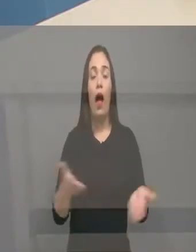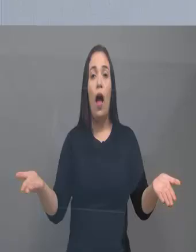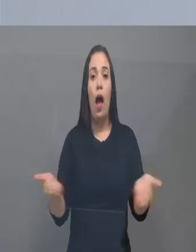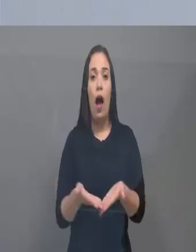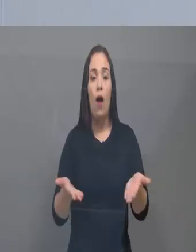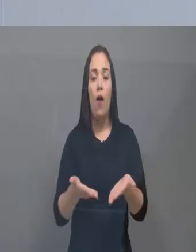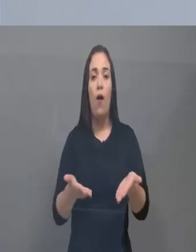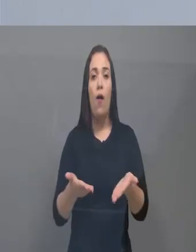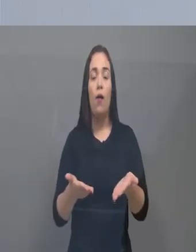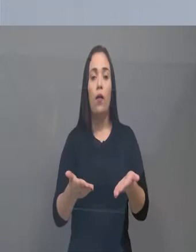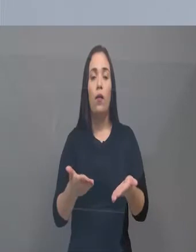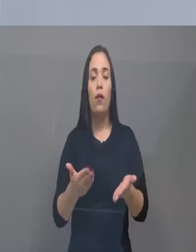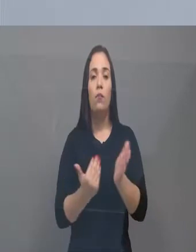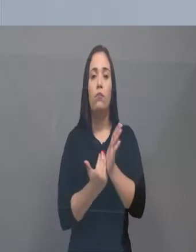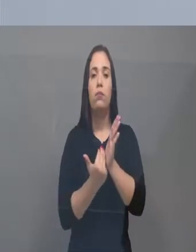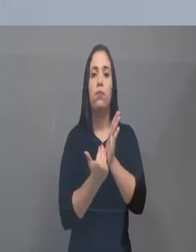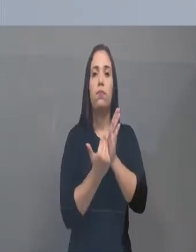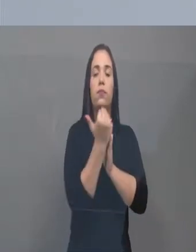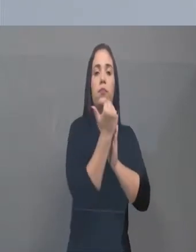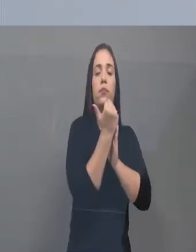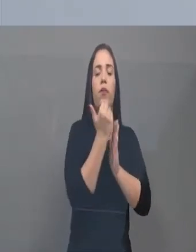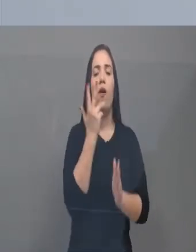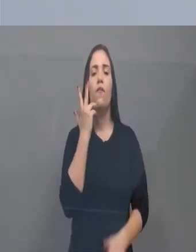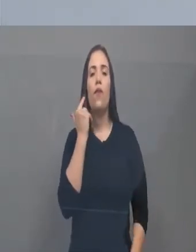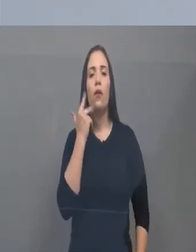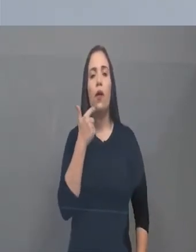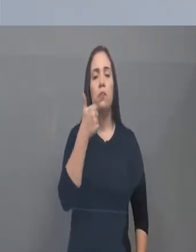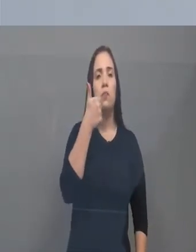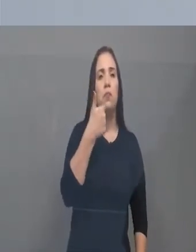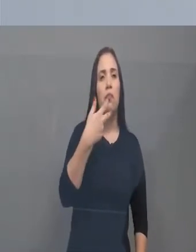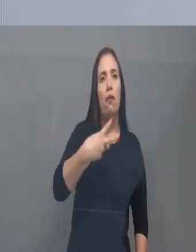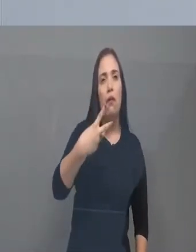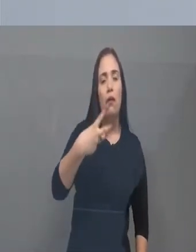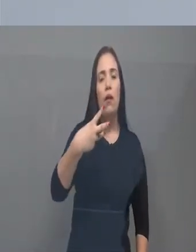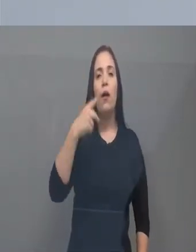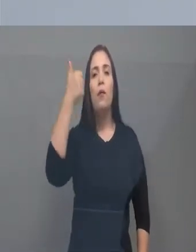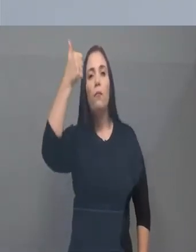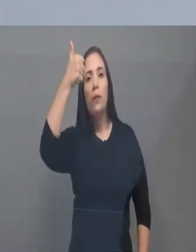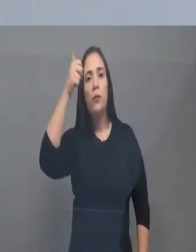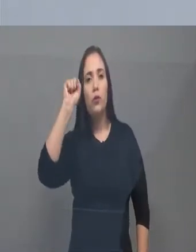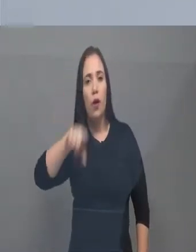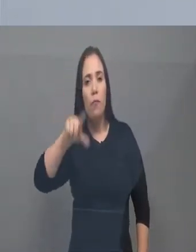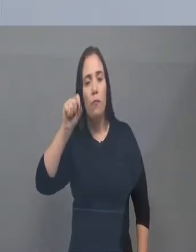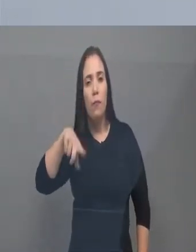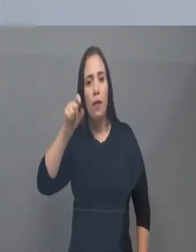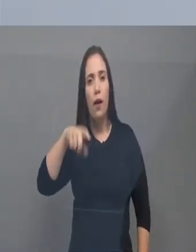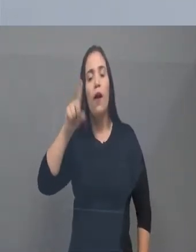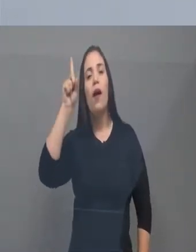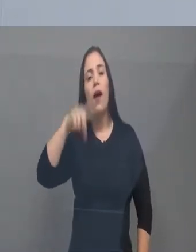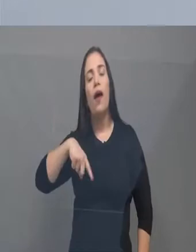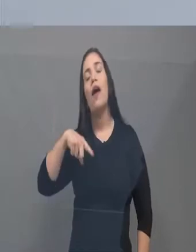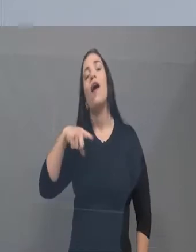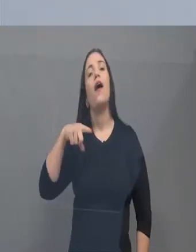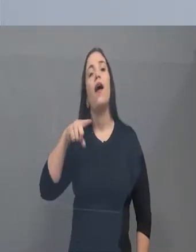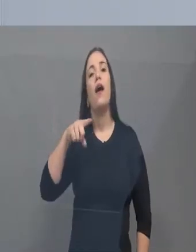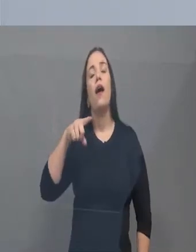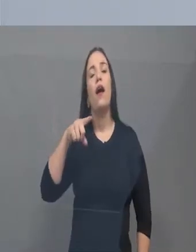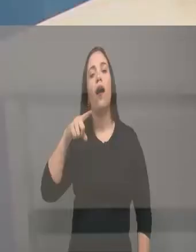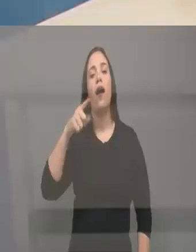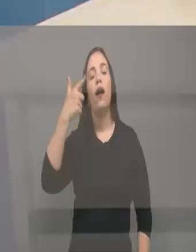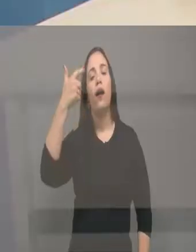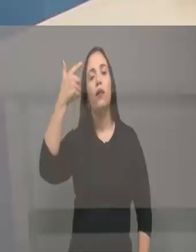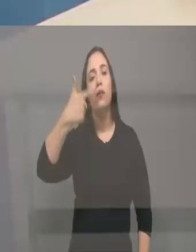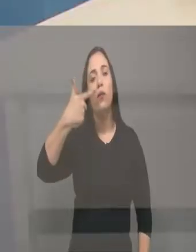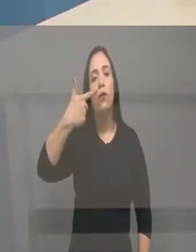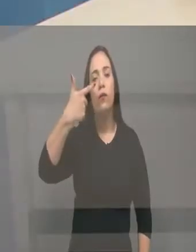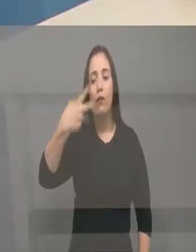é a primeira ou a segunda? É a terceira. É por aí. É Sobral, a terra do nosso querido Huetlandin e acho que é Fortaleza.